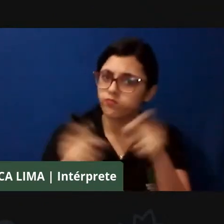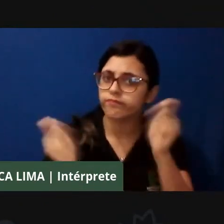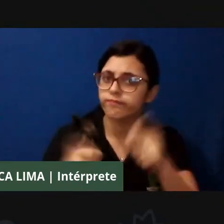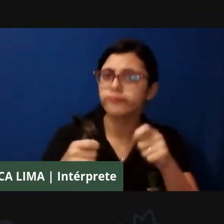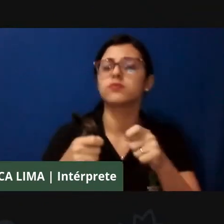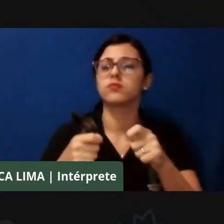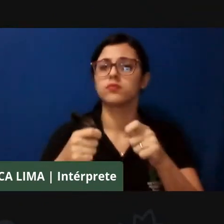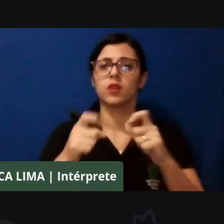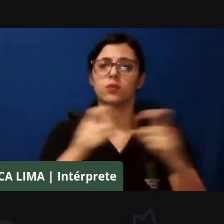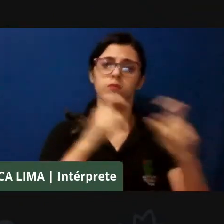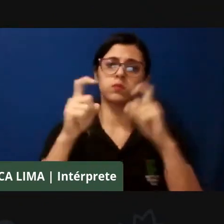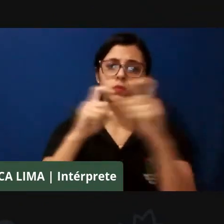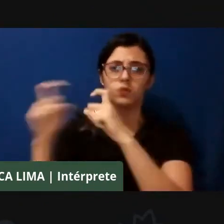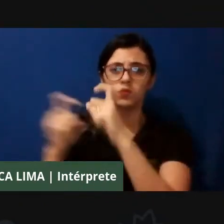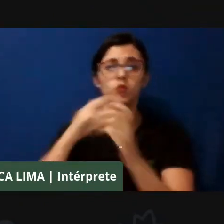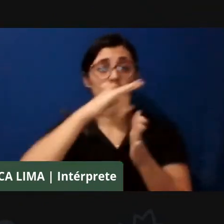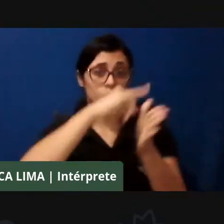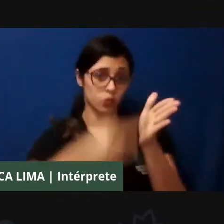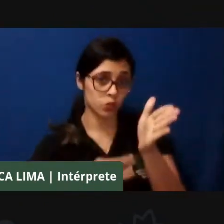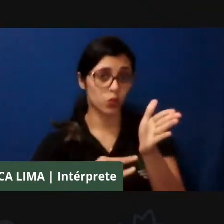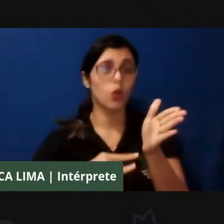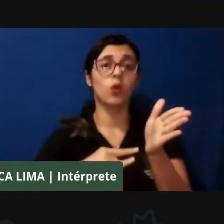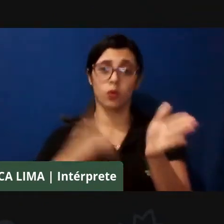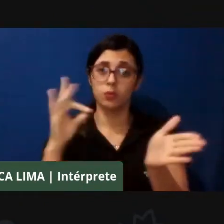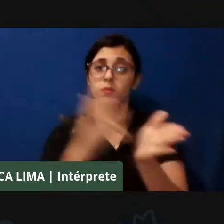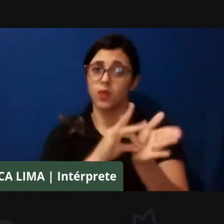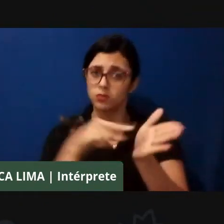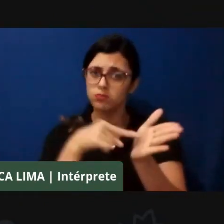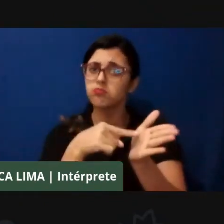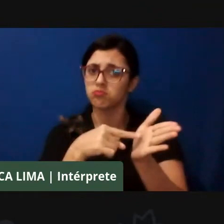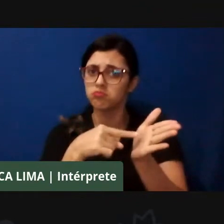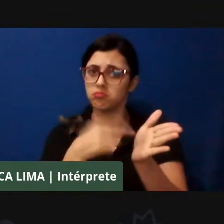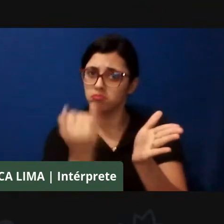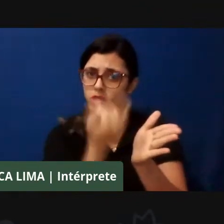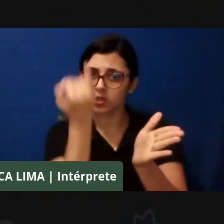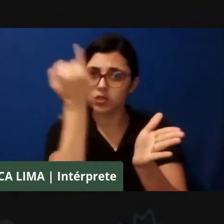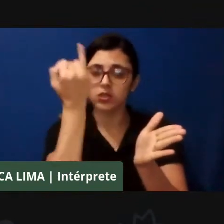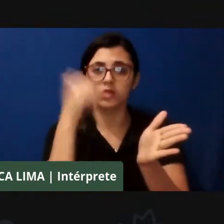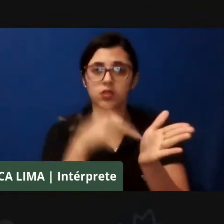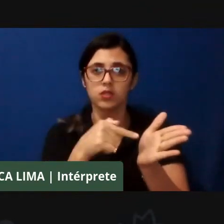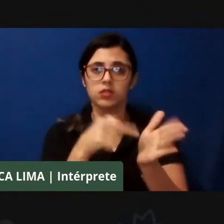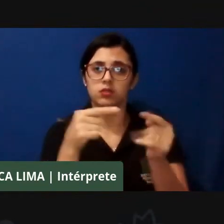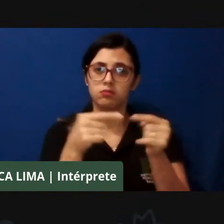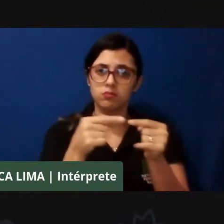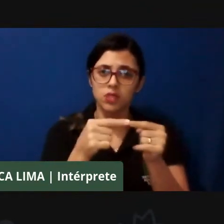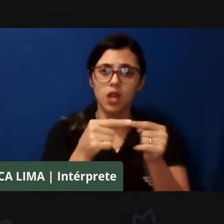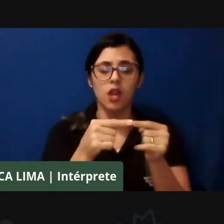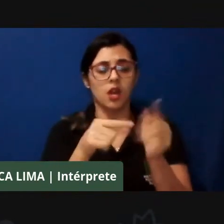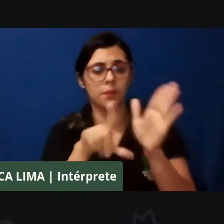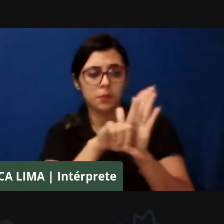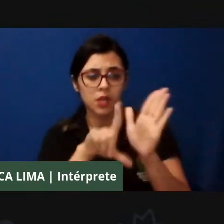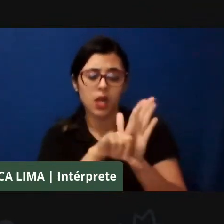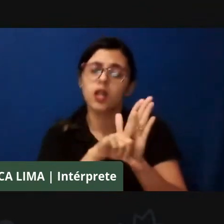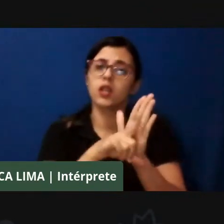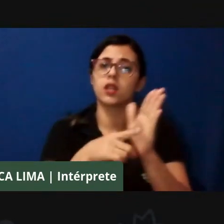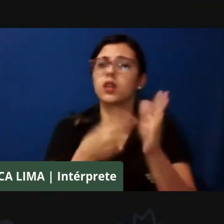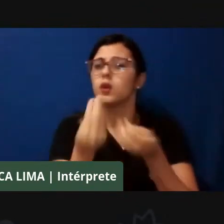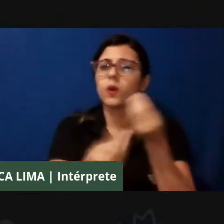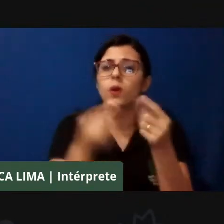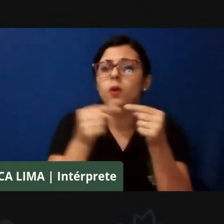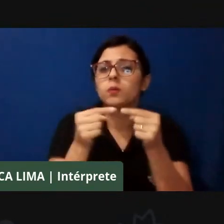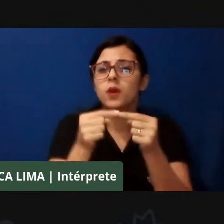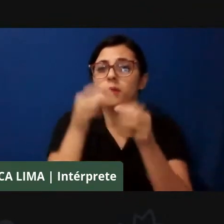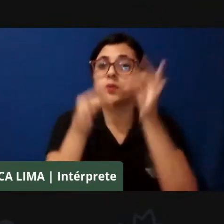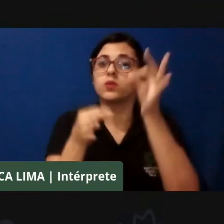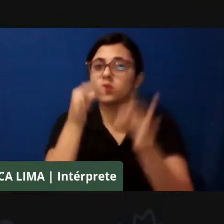documento, um documento formal, e como que se dá esse direito legalmente estabelecido, mas que na